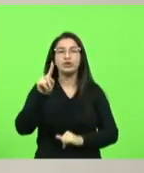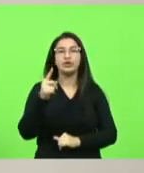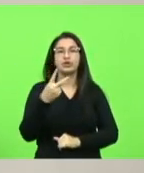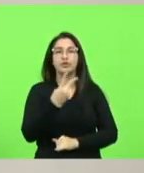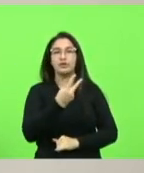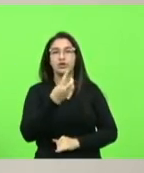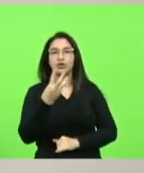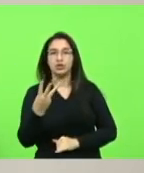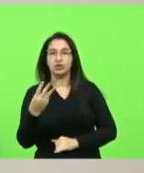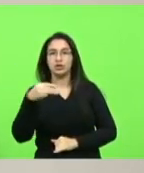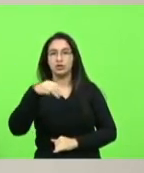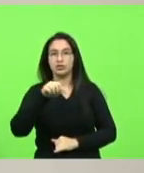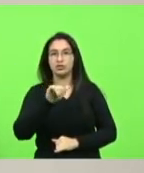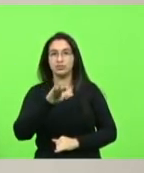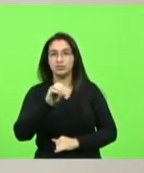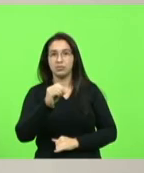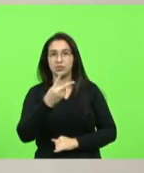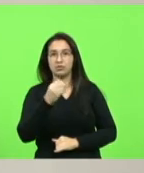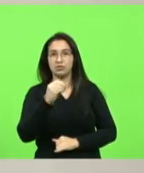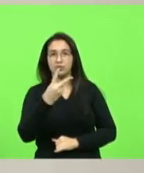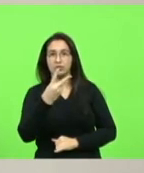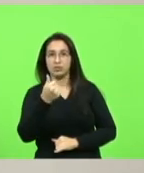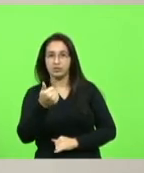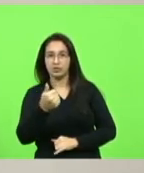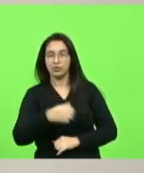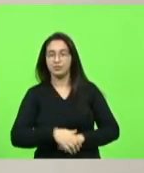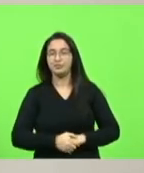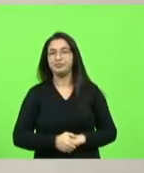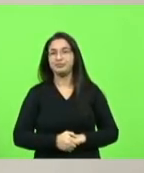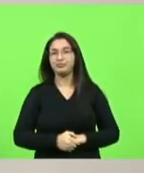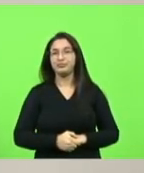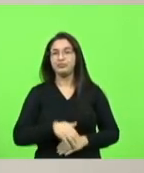de 2021 em votação